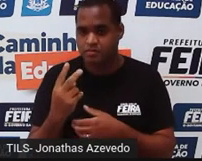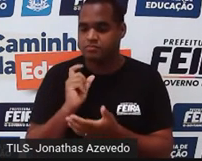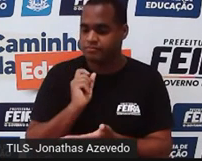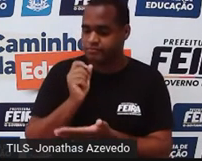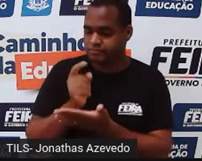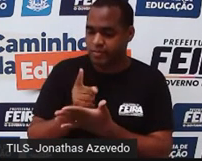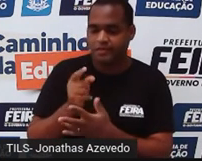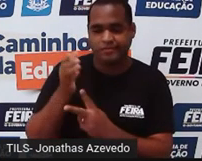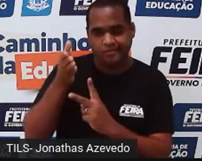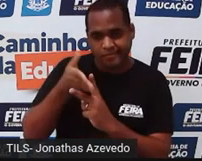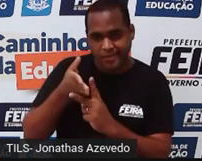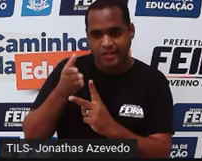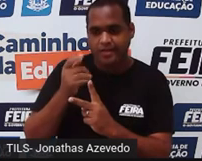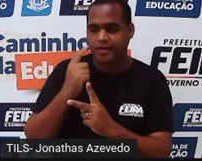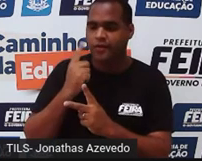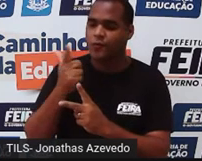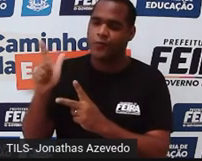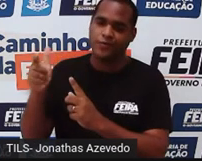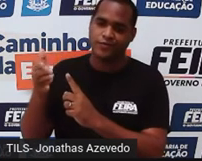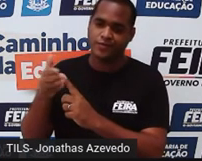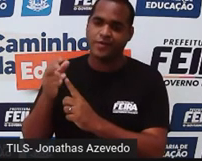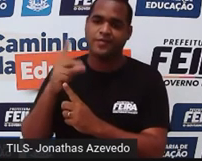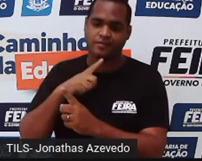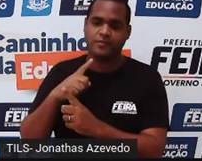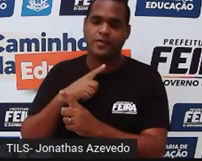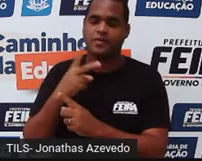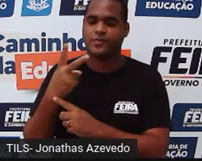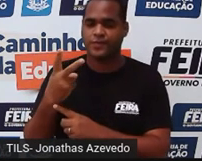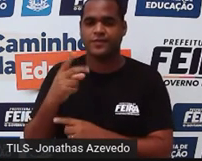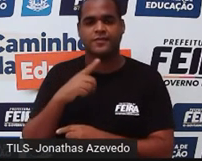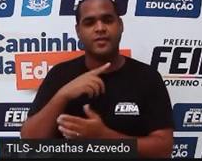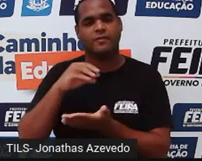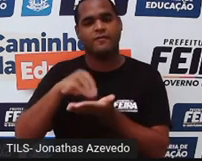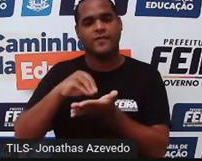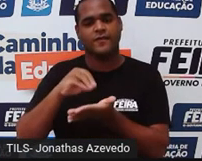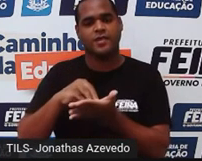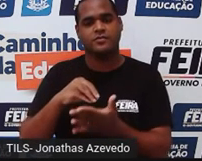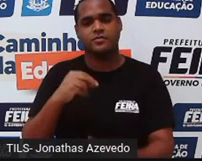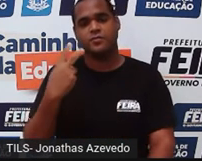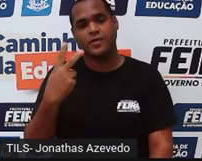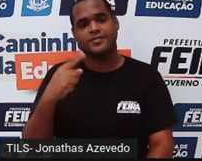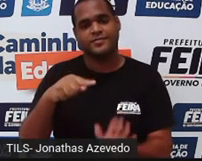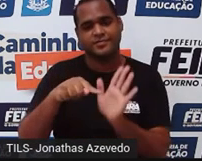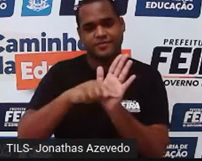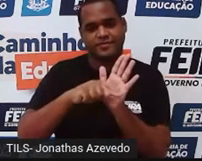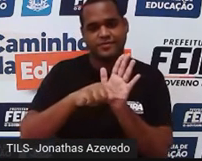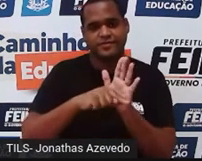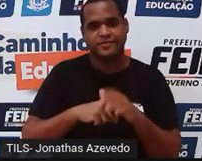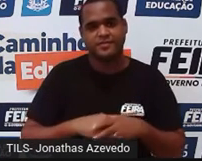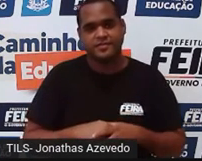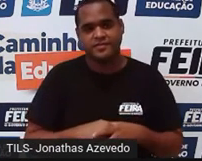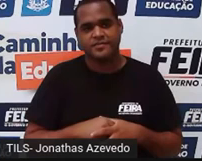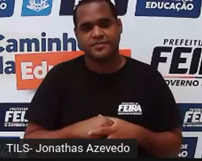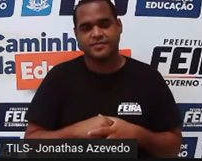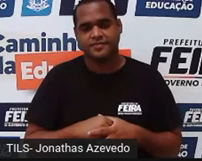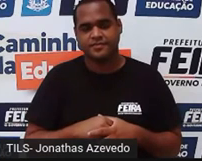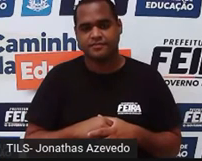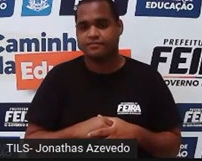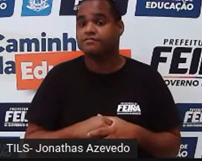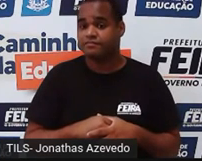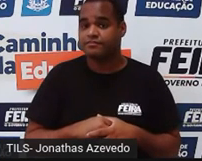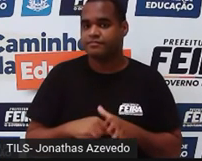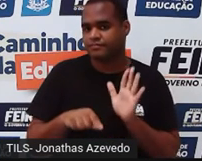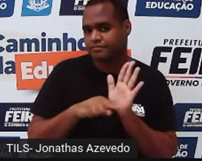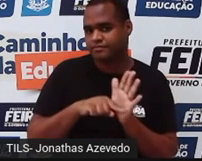dívida e fica devendo 2. Ó, 2 negativo, né? Negativo é coisa ruim.